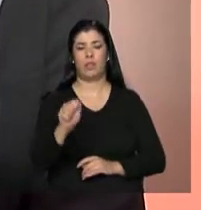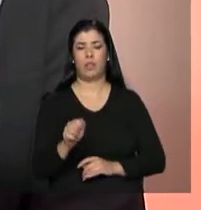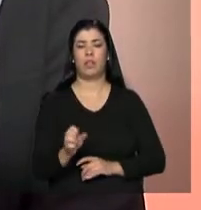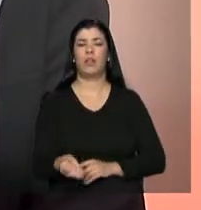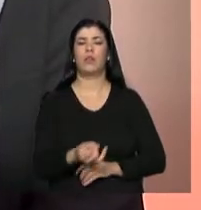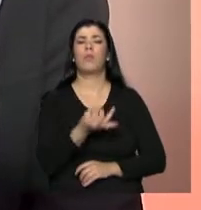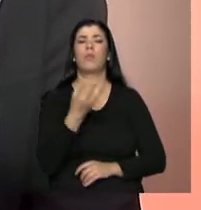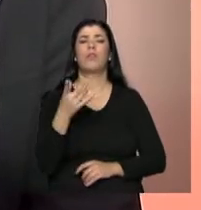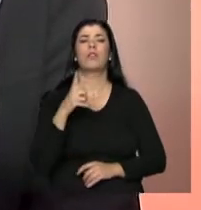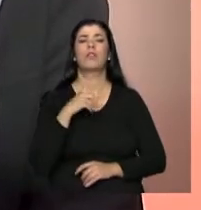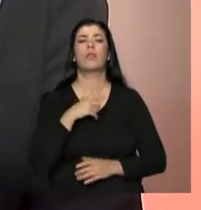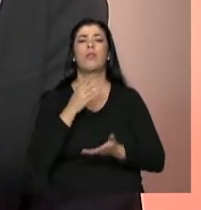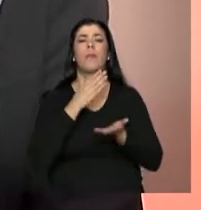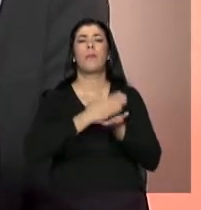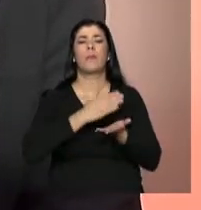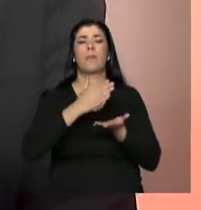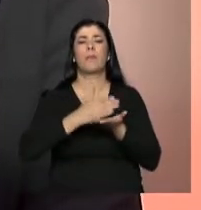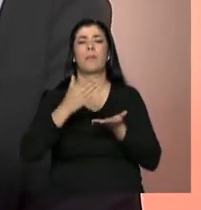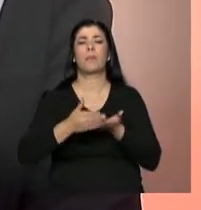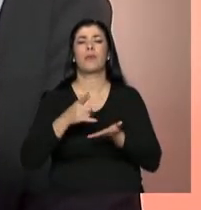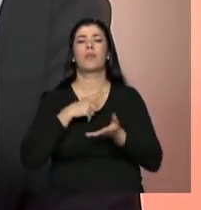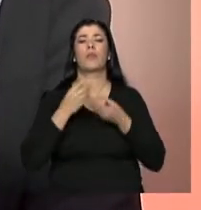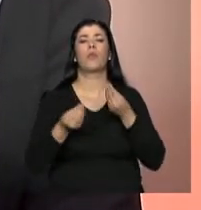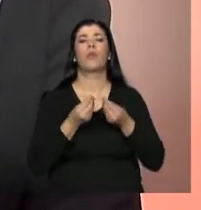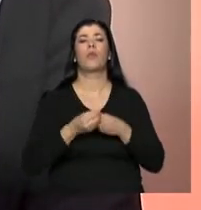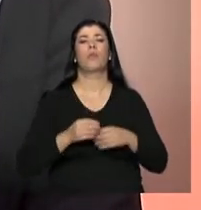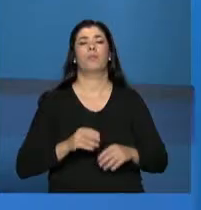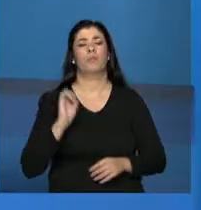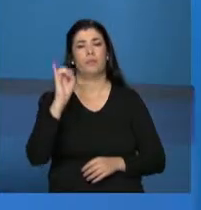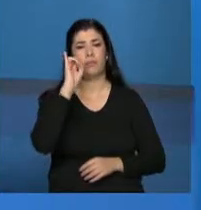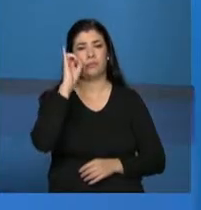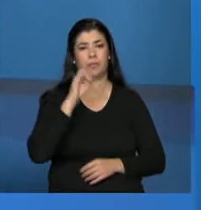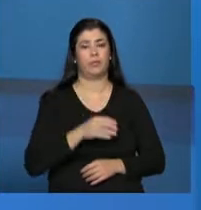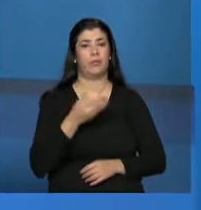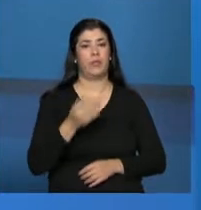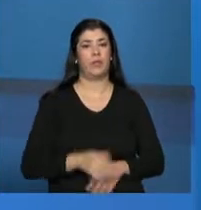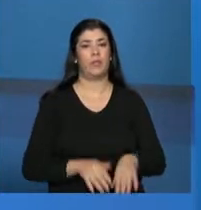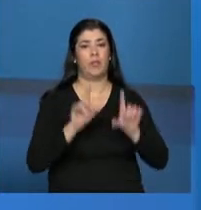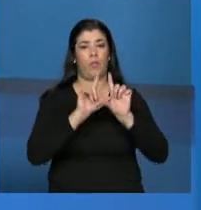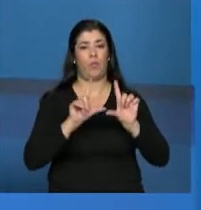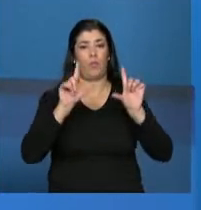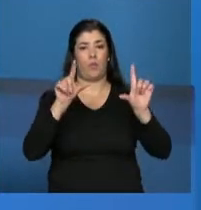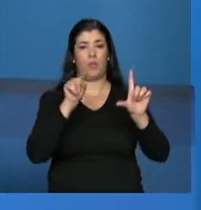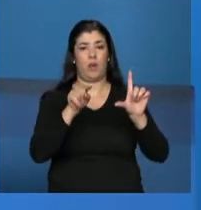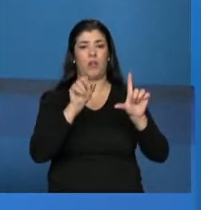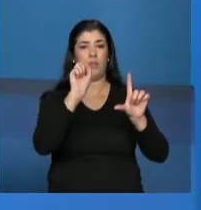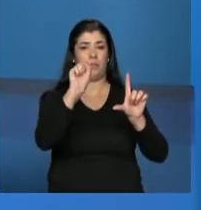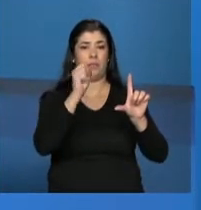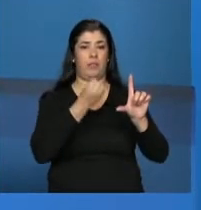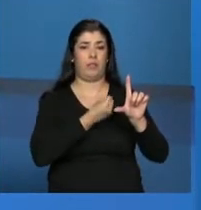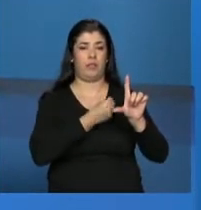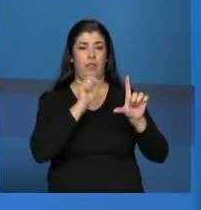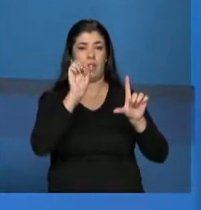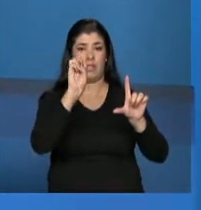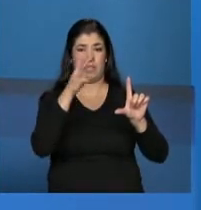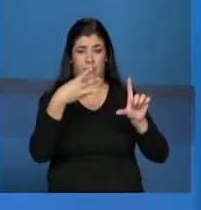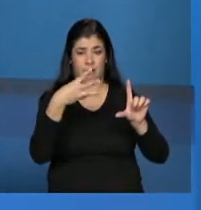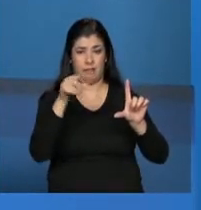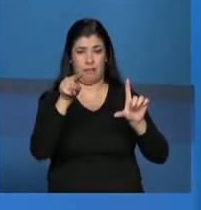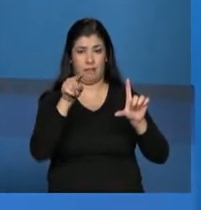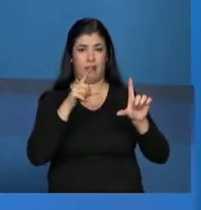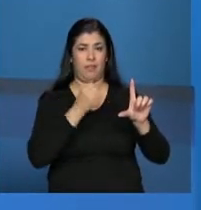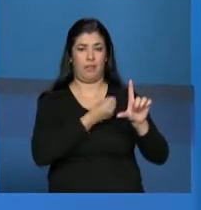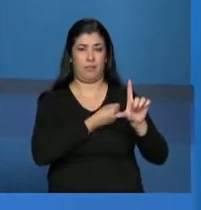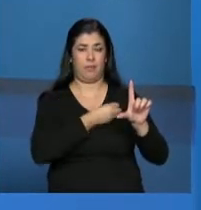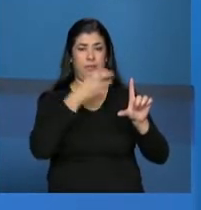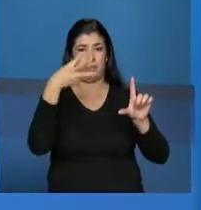para essa etapa? Enfim, qual a importância dela dentro desse processo? A sessão três é realmente a última etapa de preenchimento. Ela é bem pequenininha. Ela